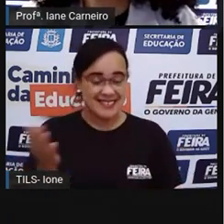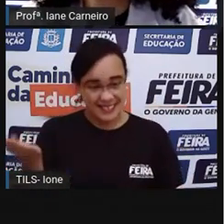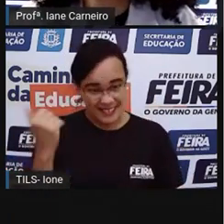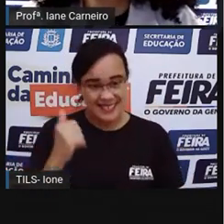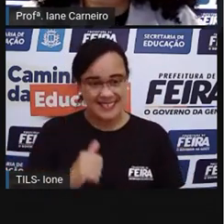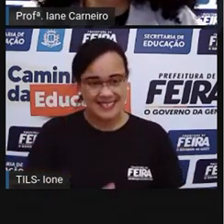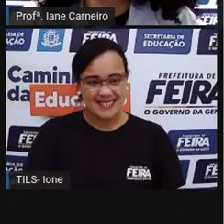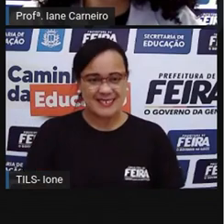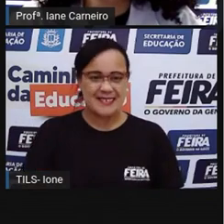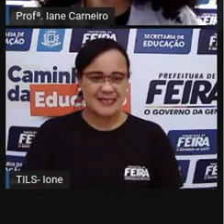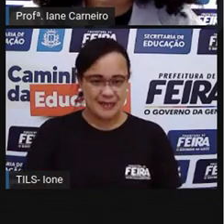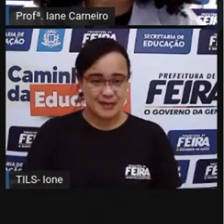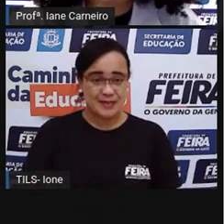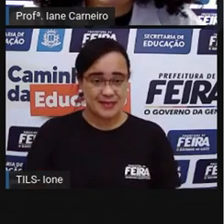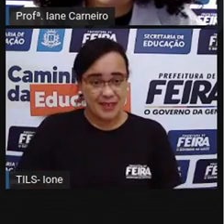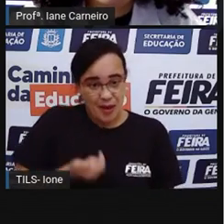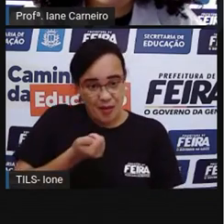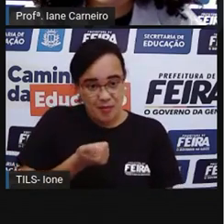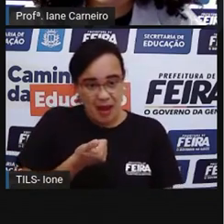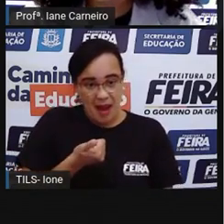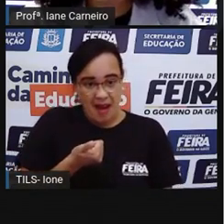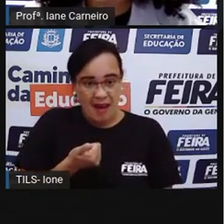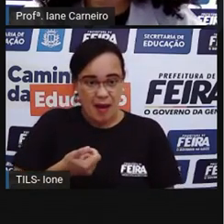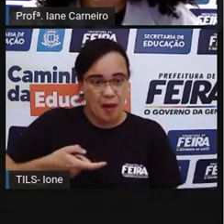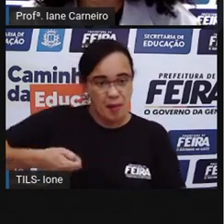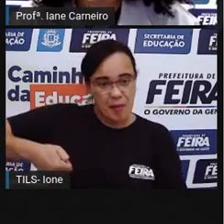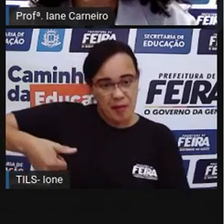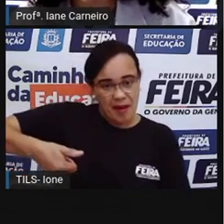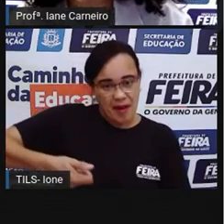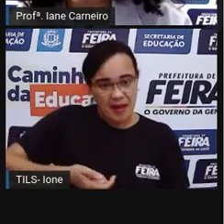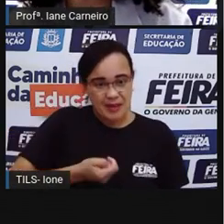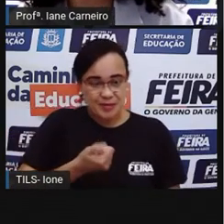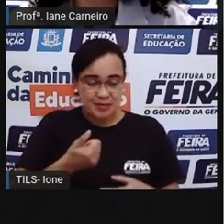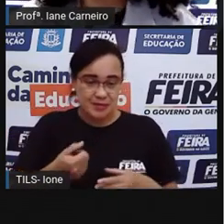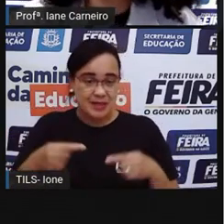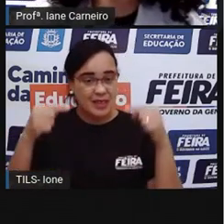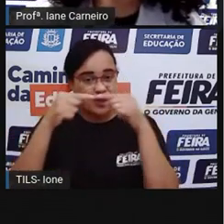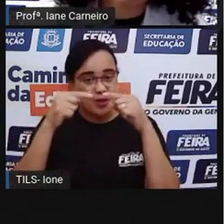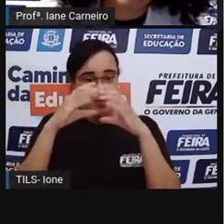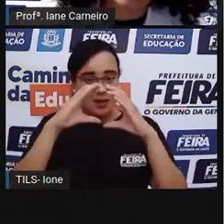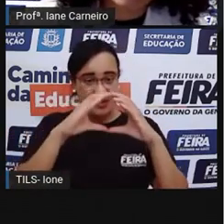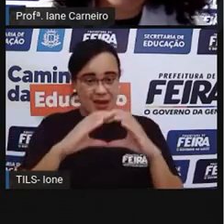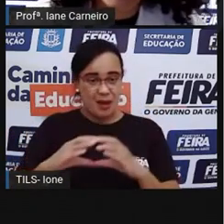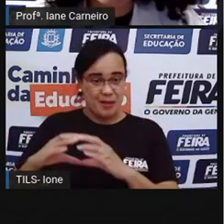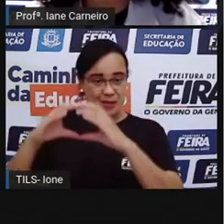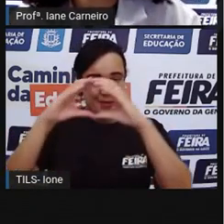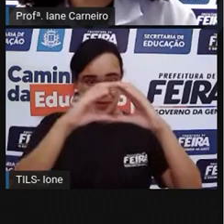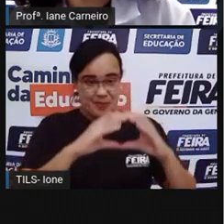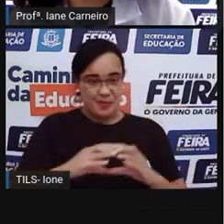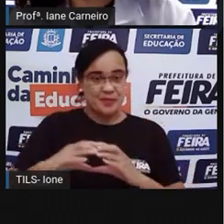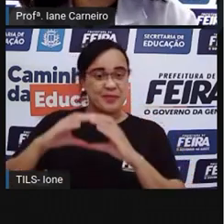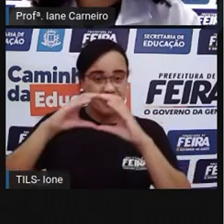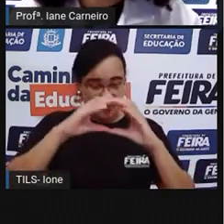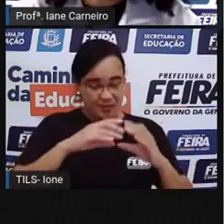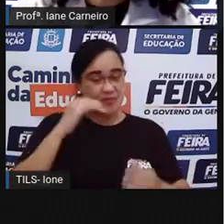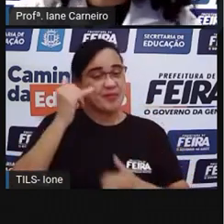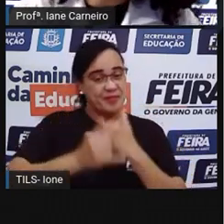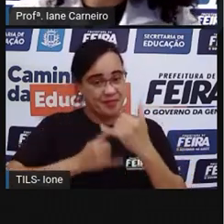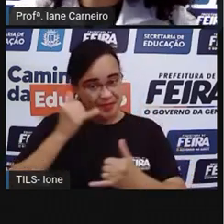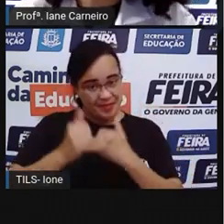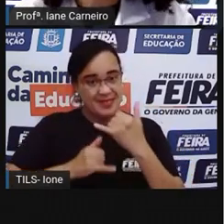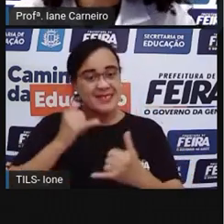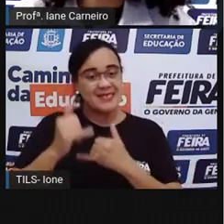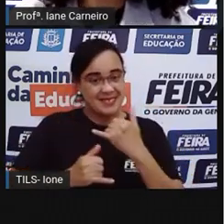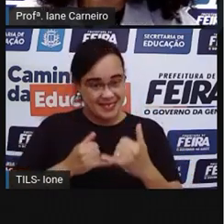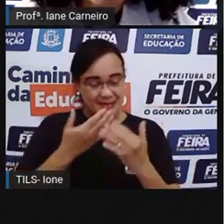Então, a Pró, na aula anterior, a gente viu uma das brincadeiras redondas foi a bolinha de gude, né? E aí a Pró convidou